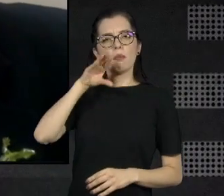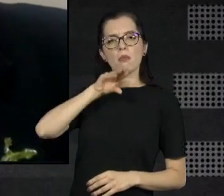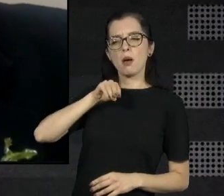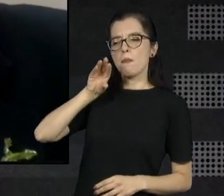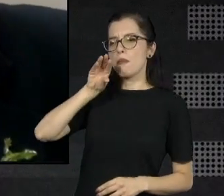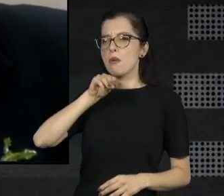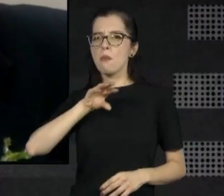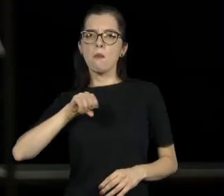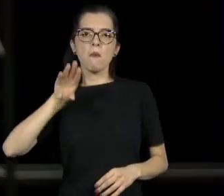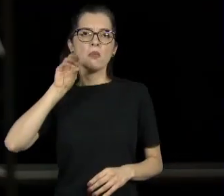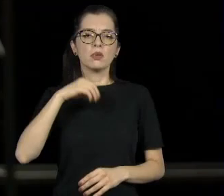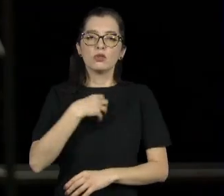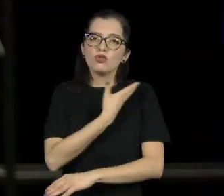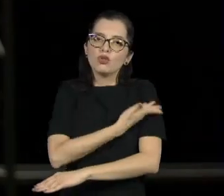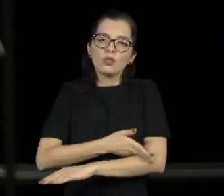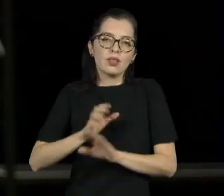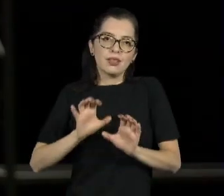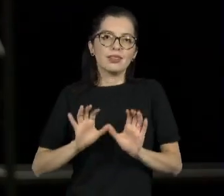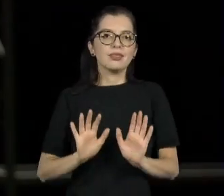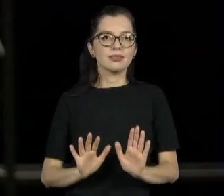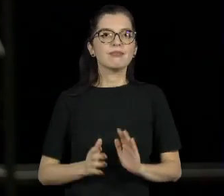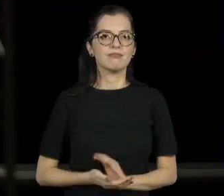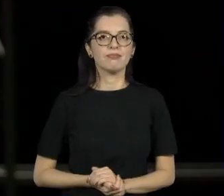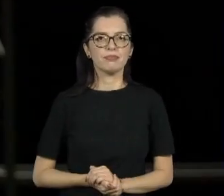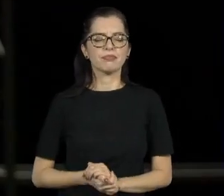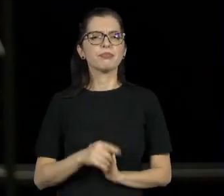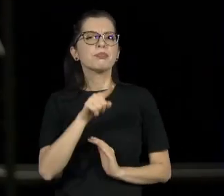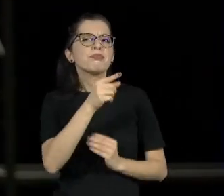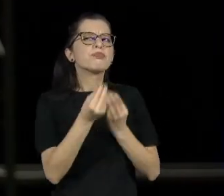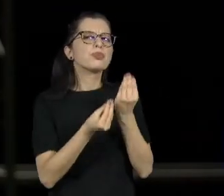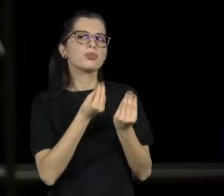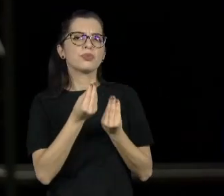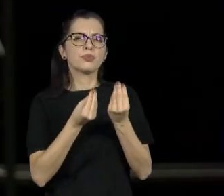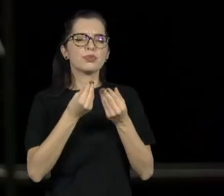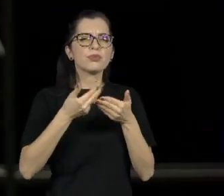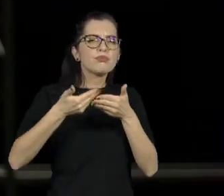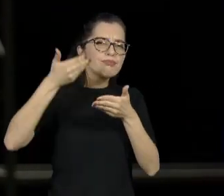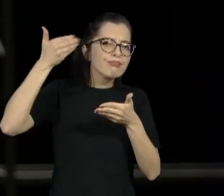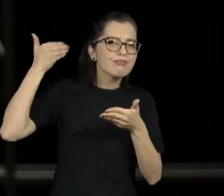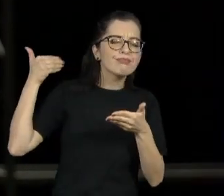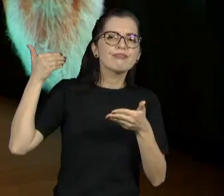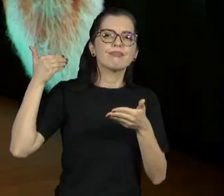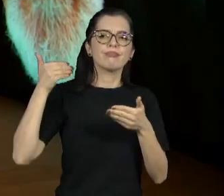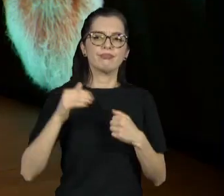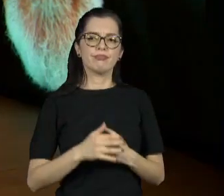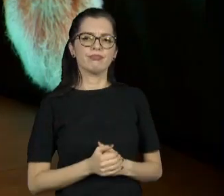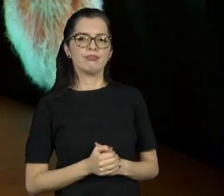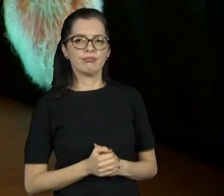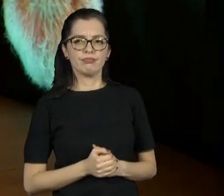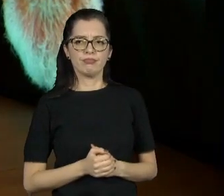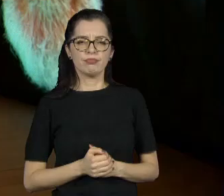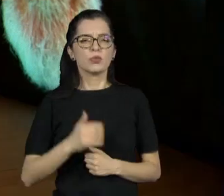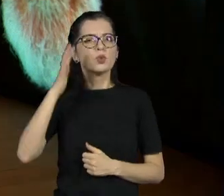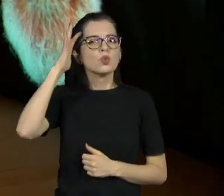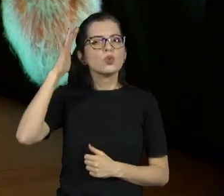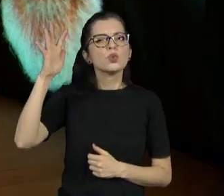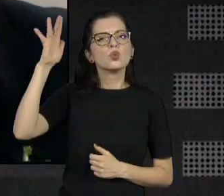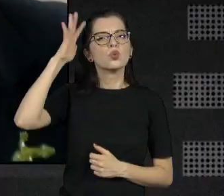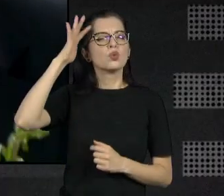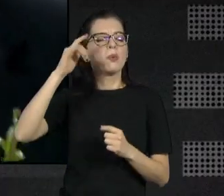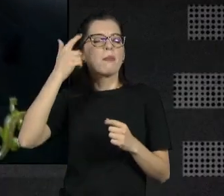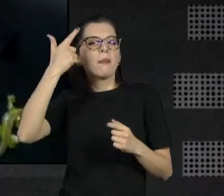É bonito, né? Como é que foi no caso de um sonho a mais que eram diversos personagens numa mesma novela?